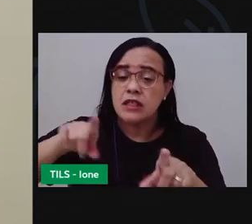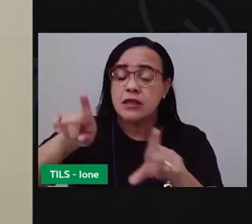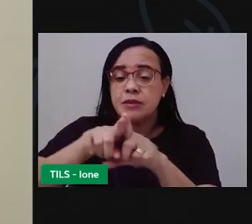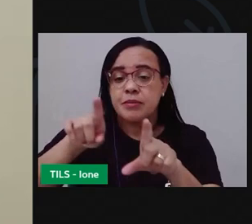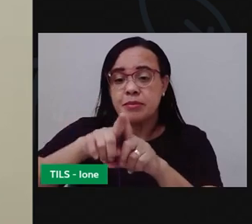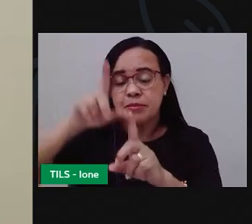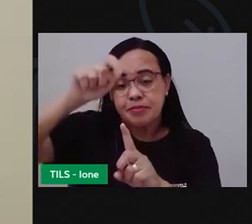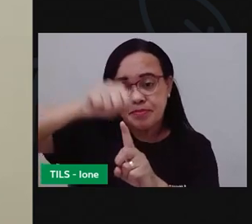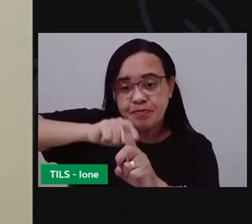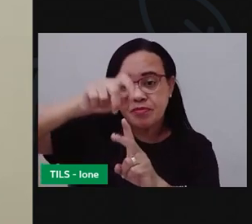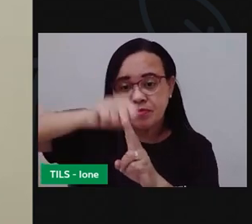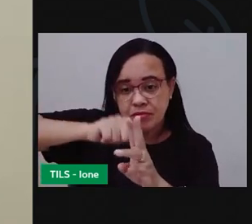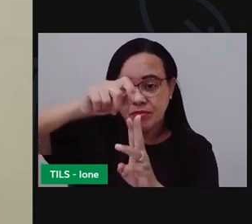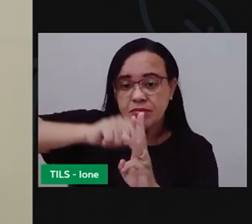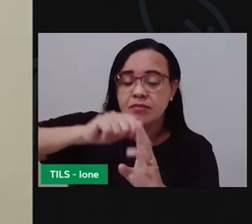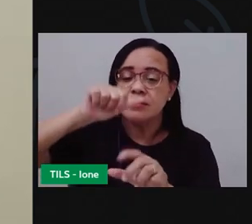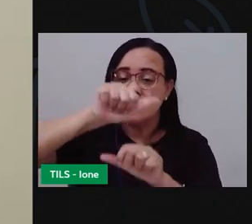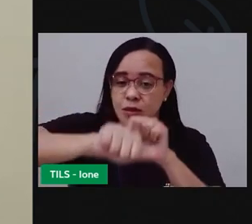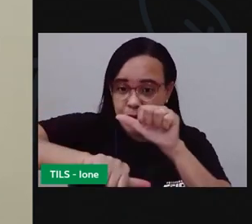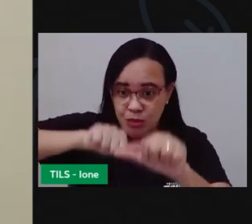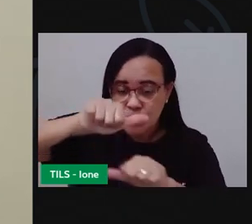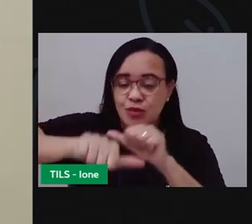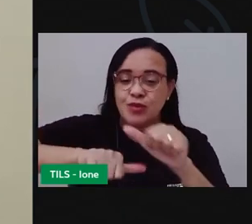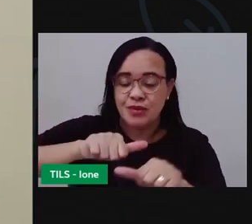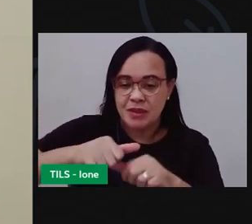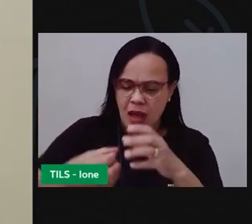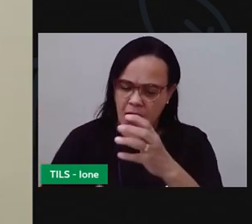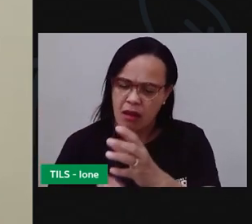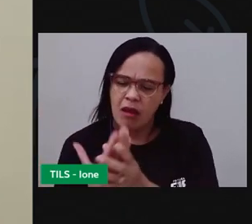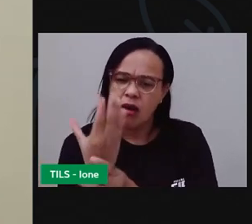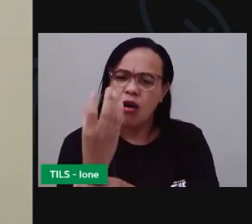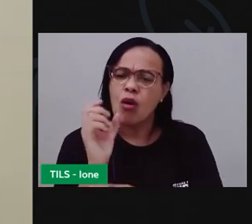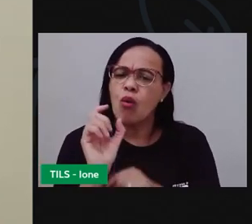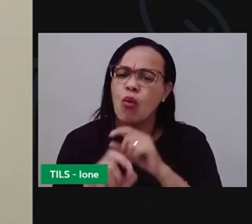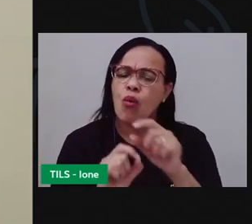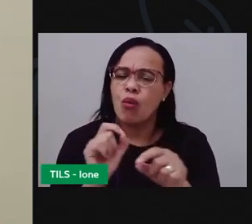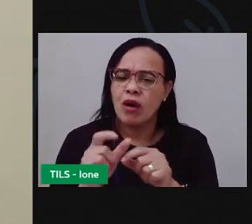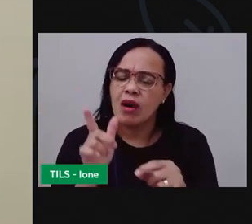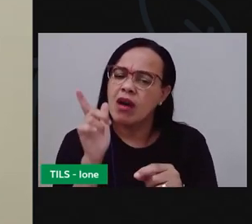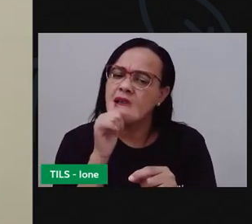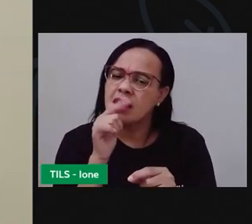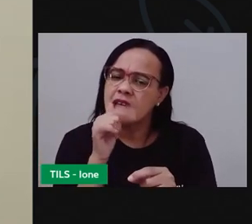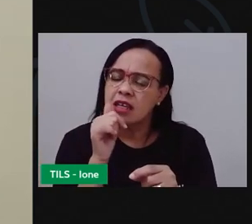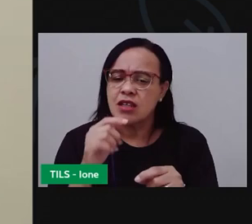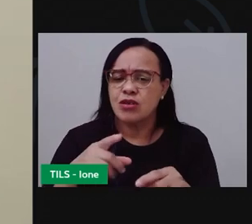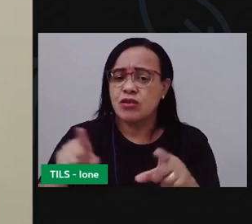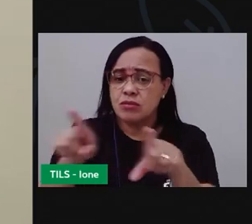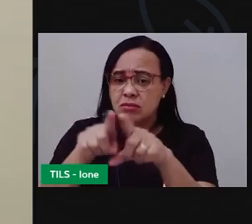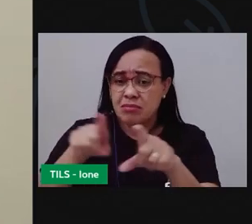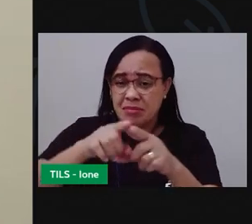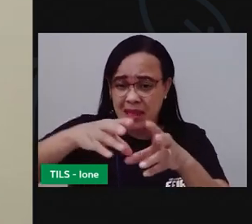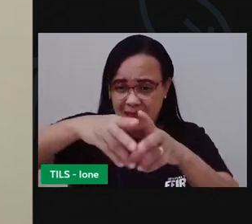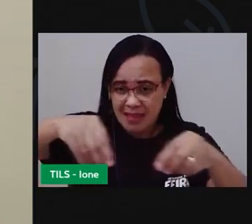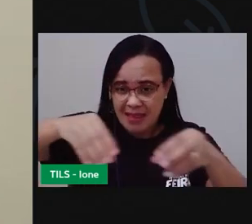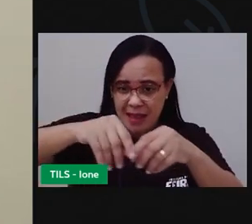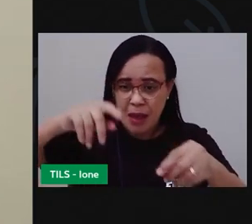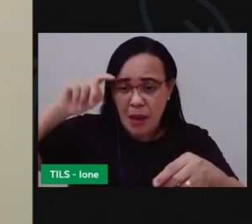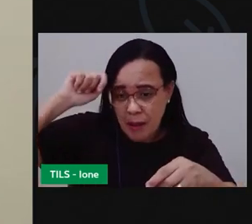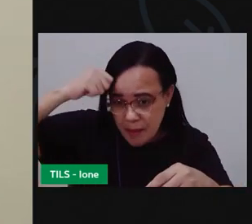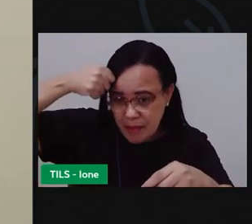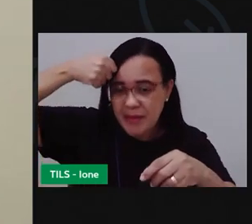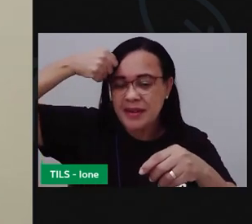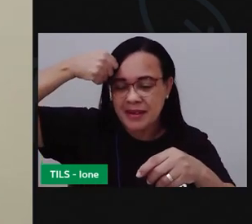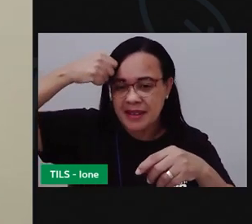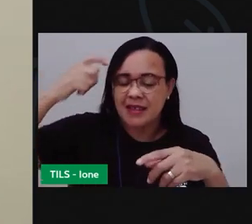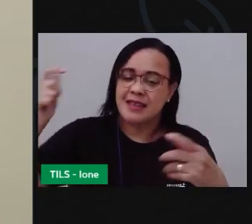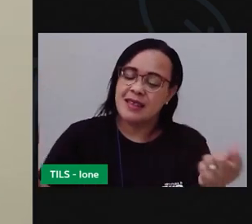vai produzir o humus e o churume que são adubos orgânicos a gente também aprendeu